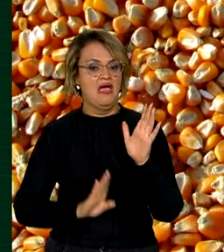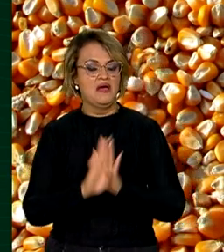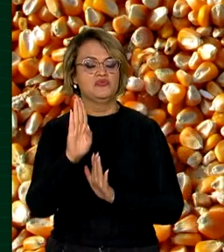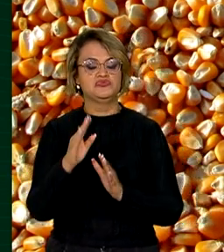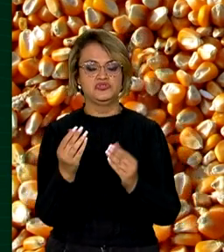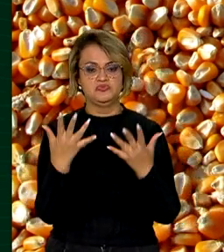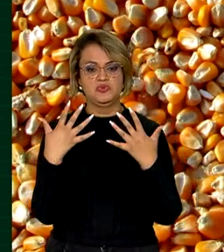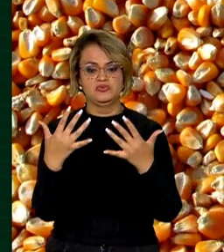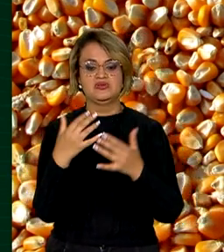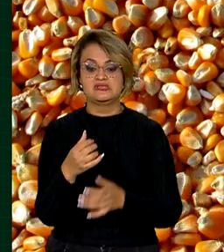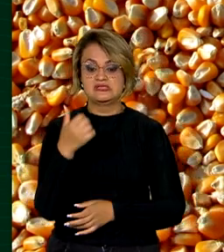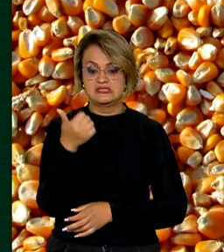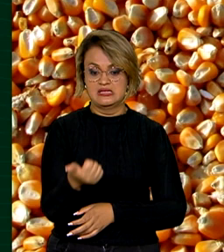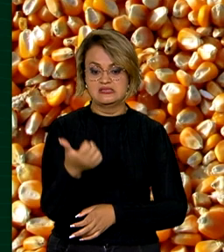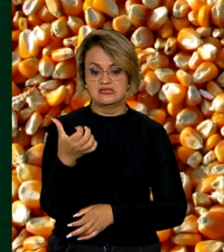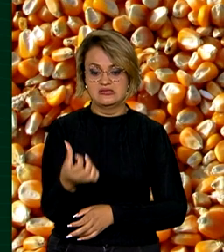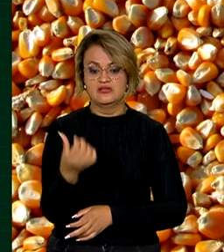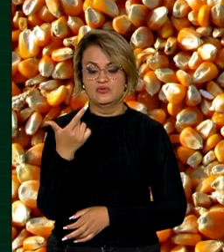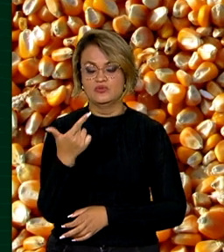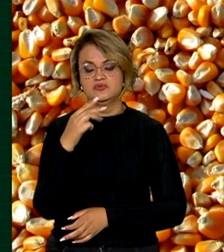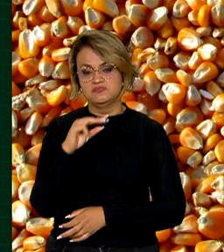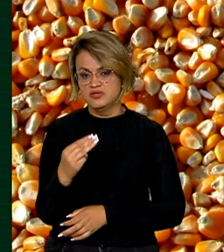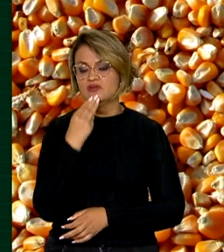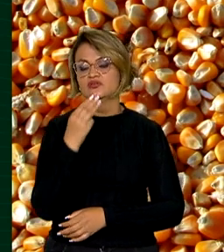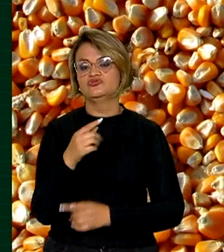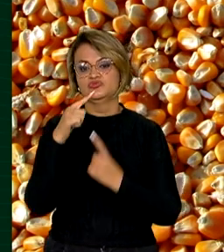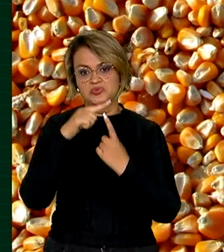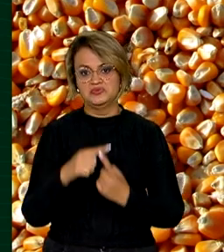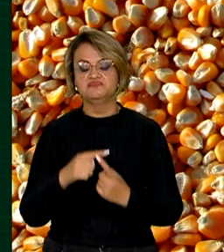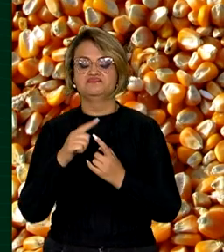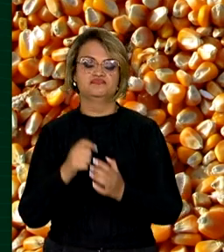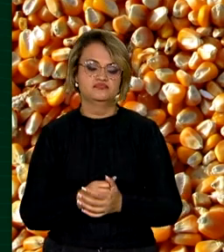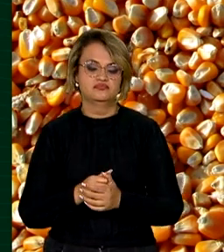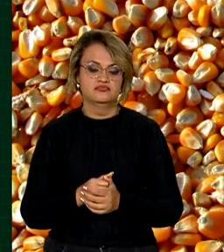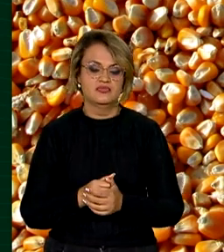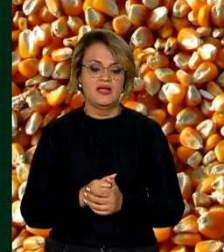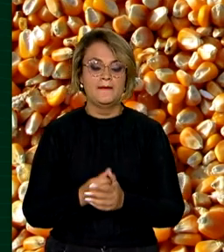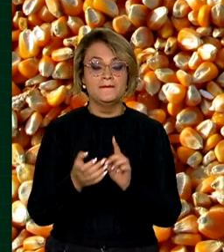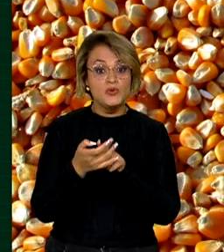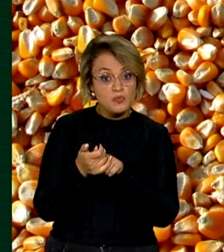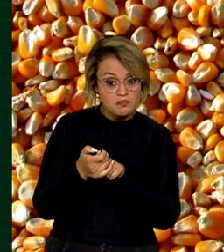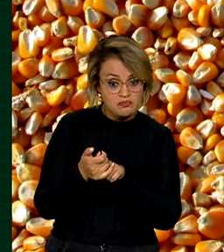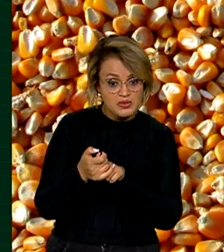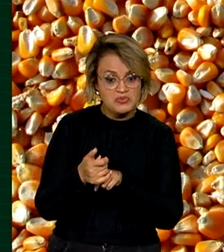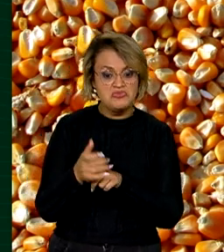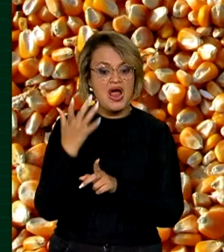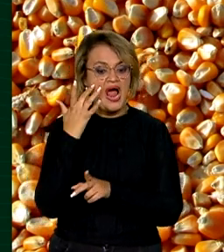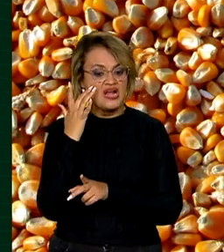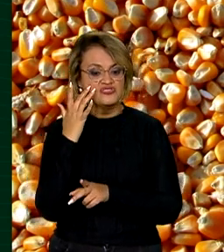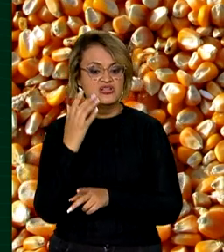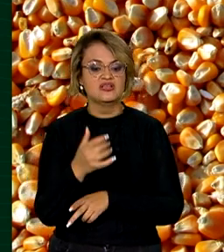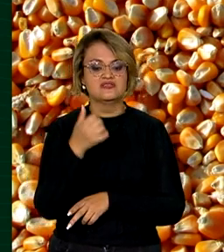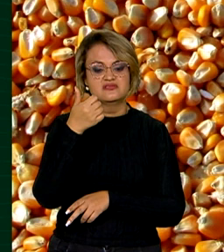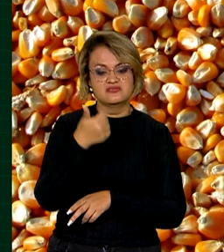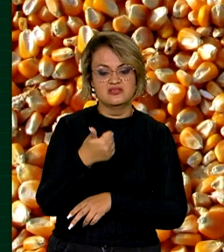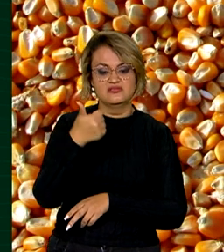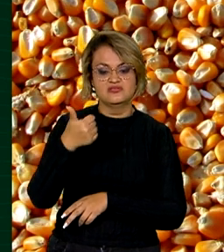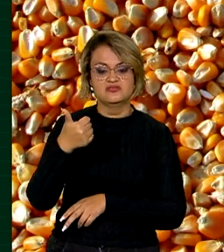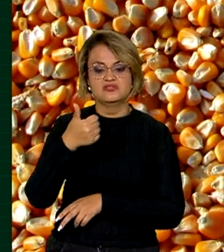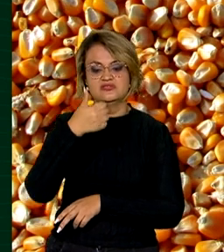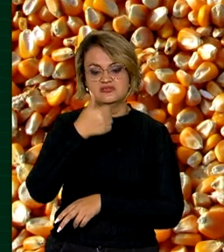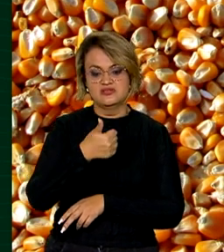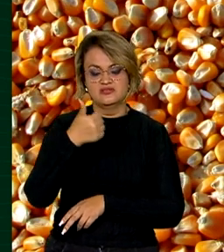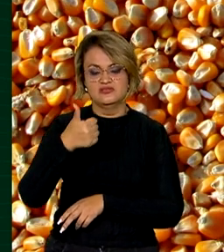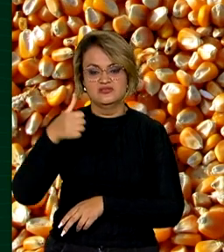de produção, 162 milhões de toneladas. Para o milho, é esperada uma produtividade menor